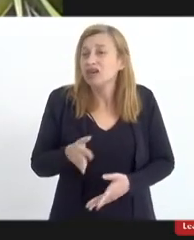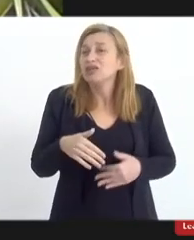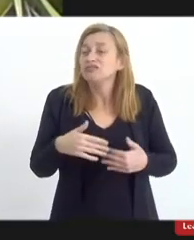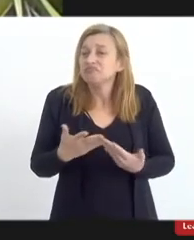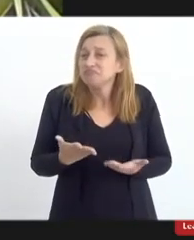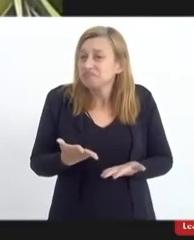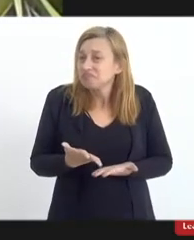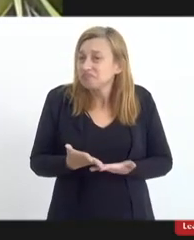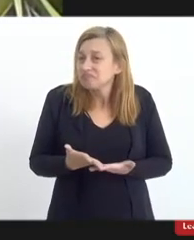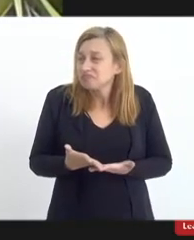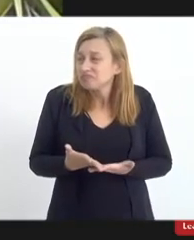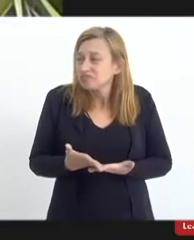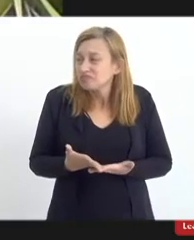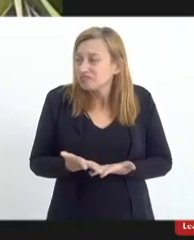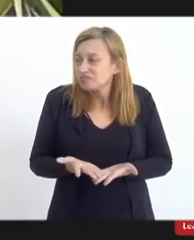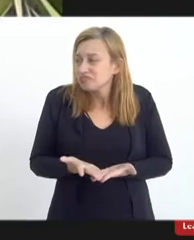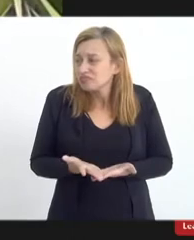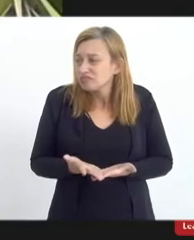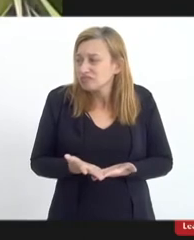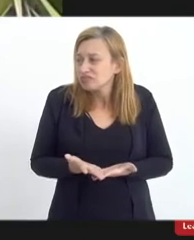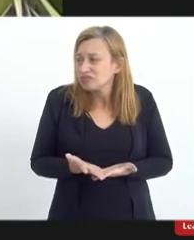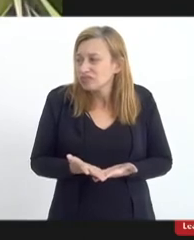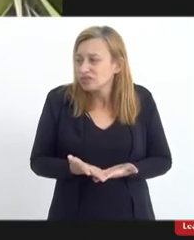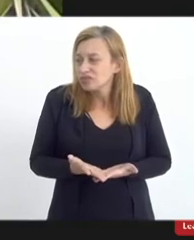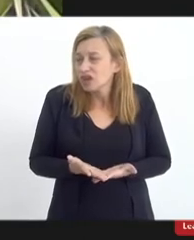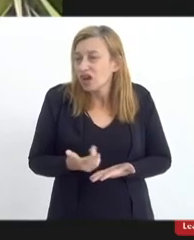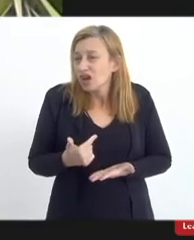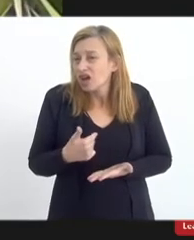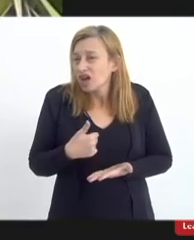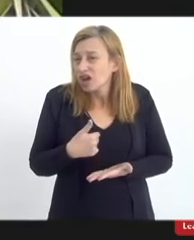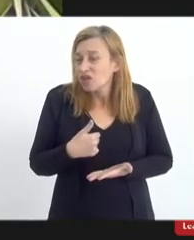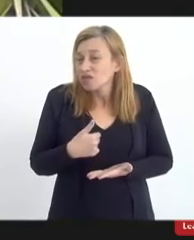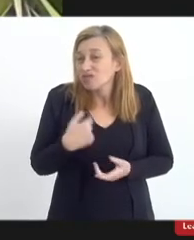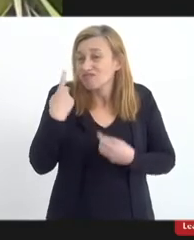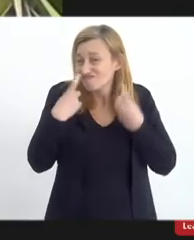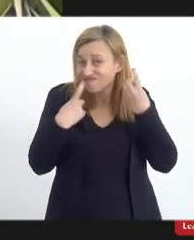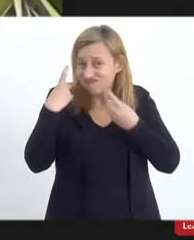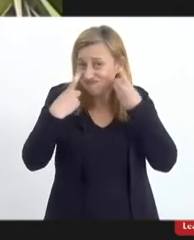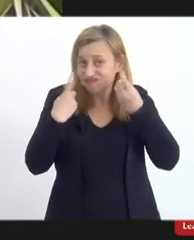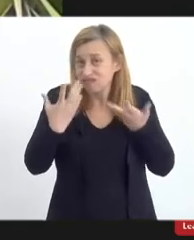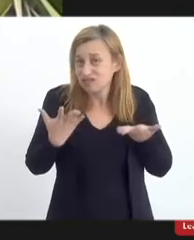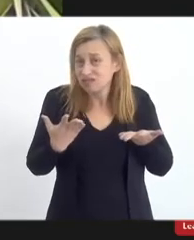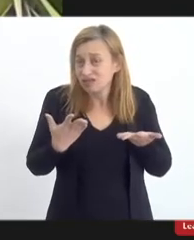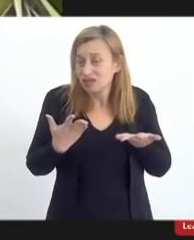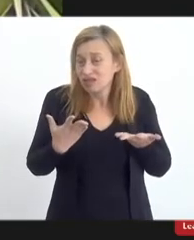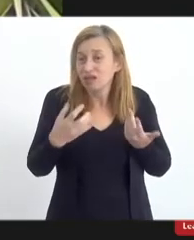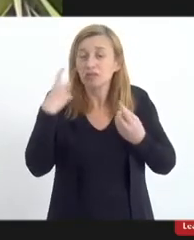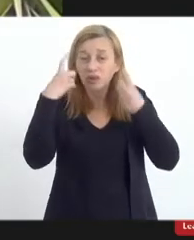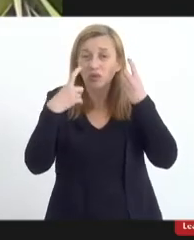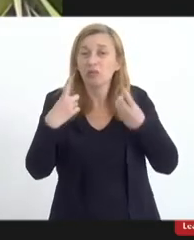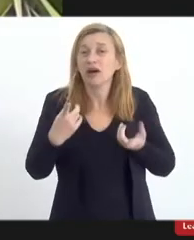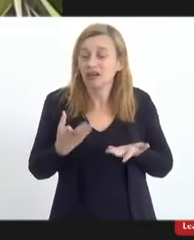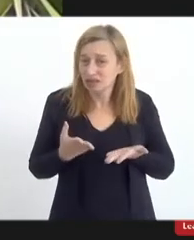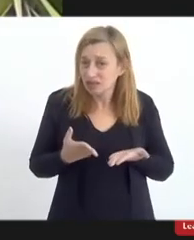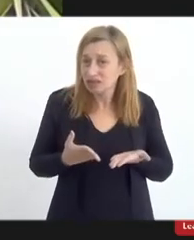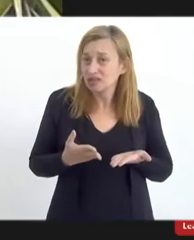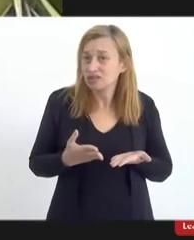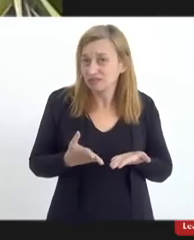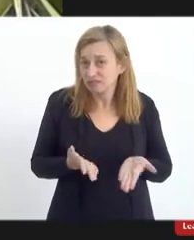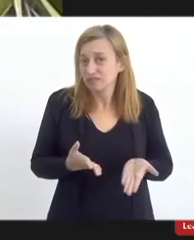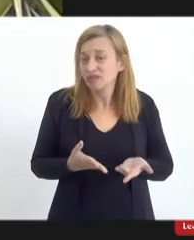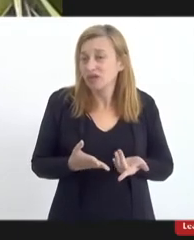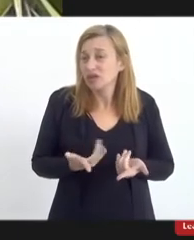e baixo escalão, né, e eu fiquei no desespero, desespero total de ser,